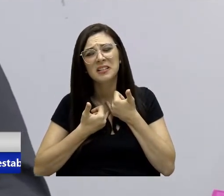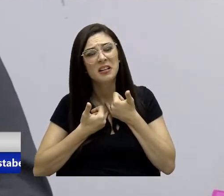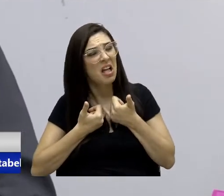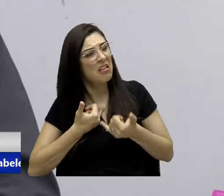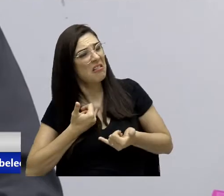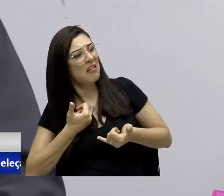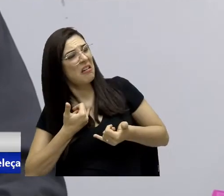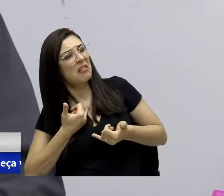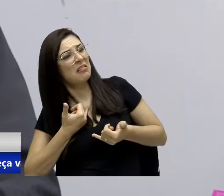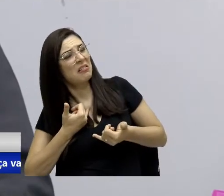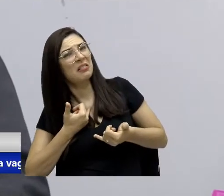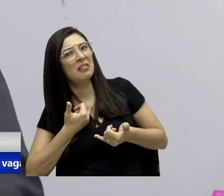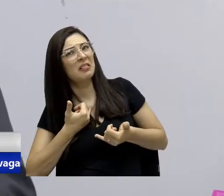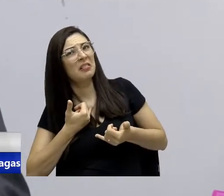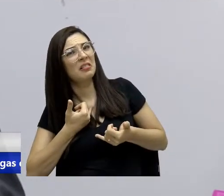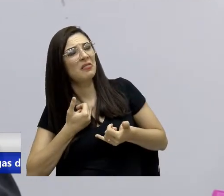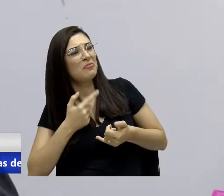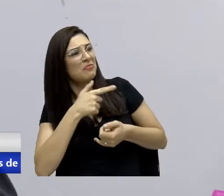tem boquinha no governo.